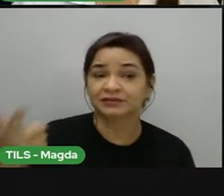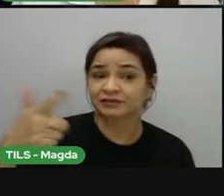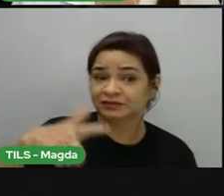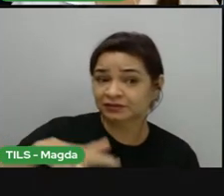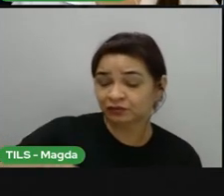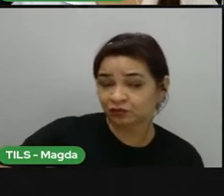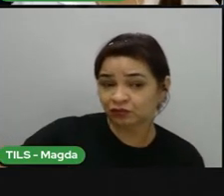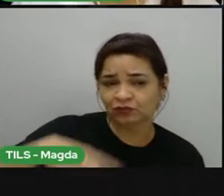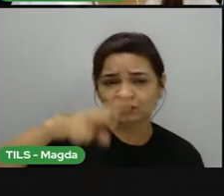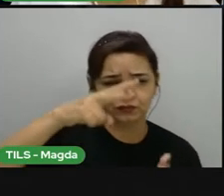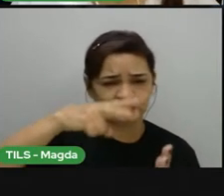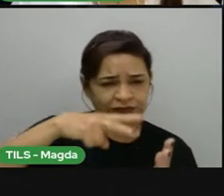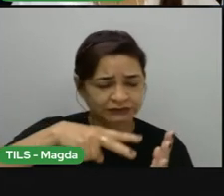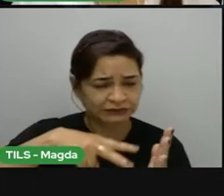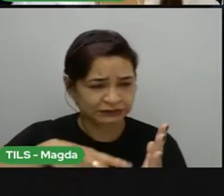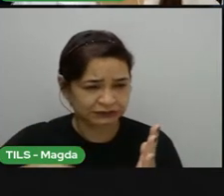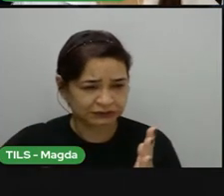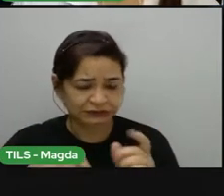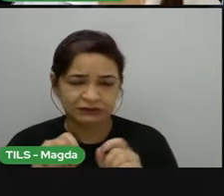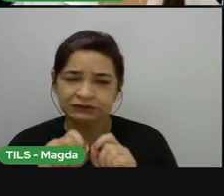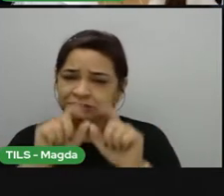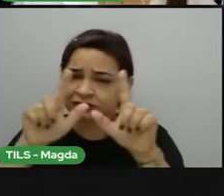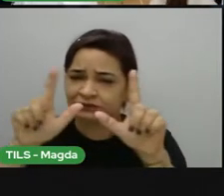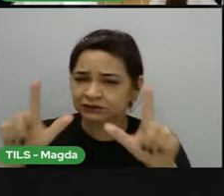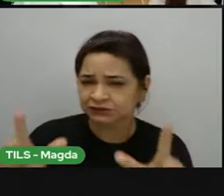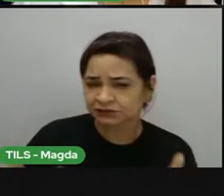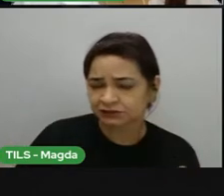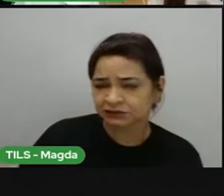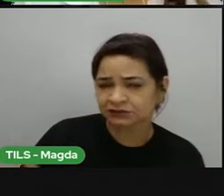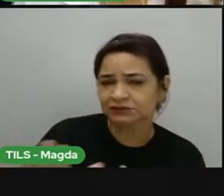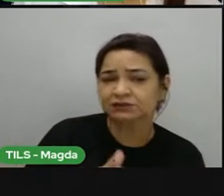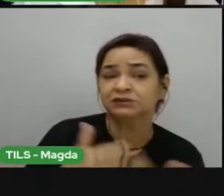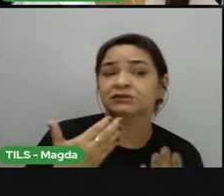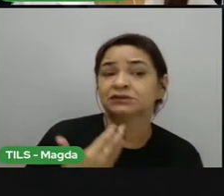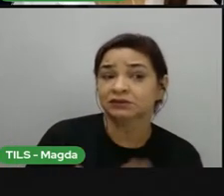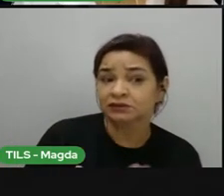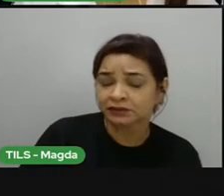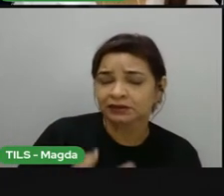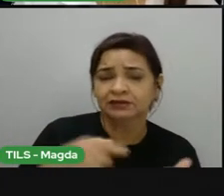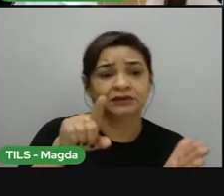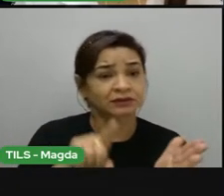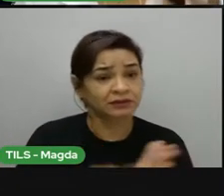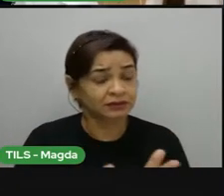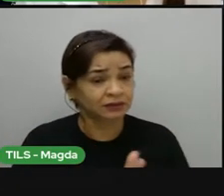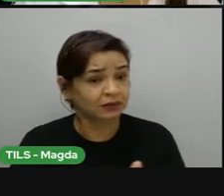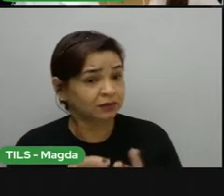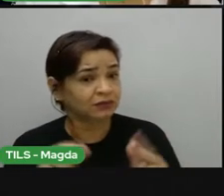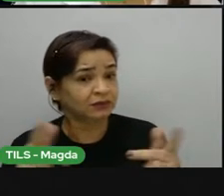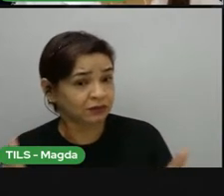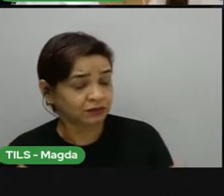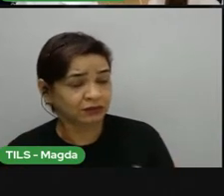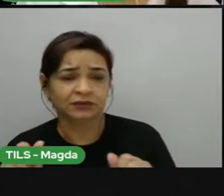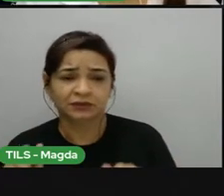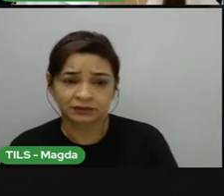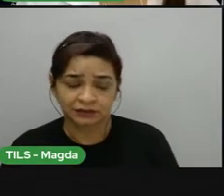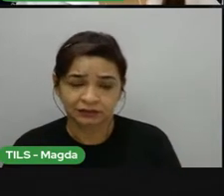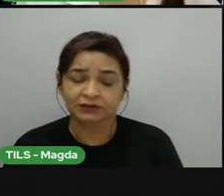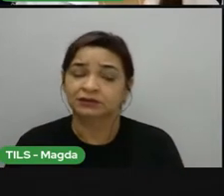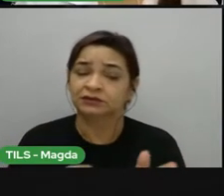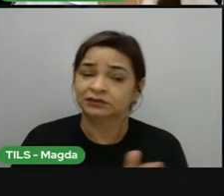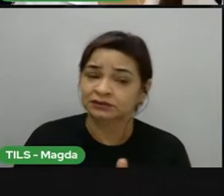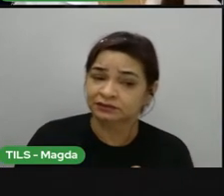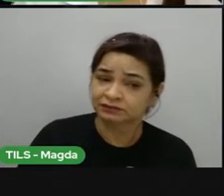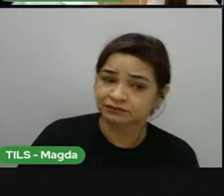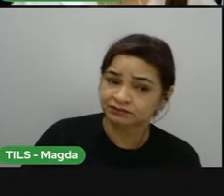anterior, assistir ela de novo, estudar mais um pouquinho, pesquisar. Coisas aí, porque vocês podem buscar mais